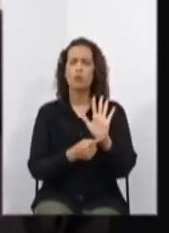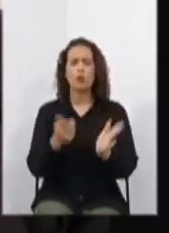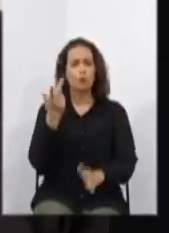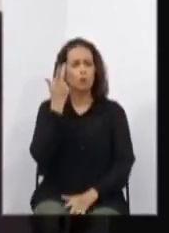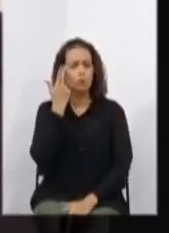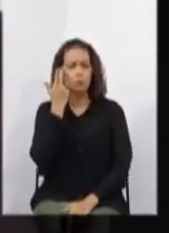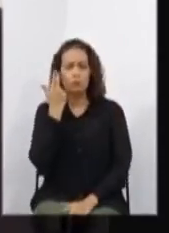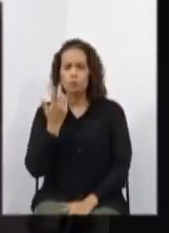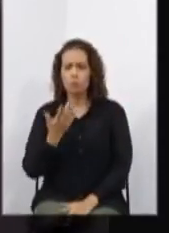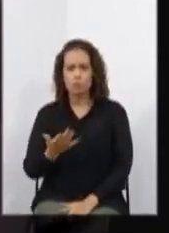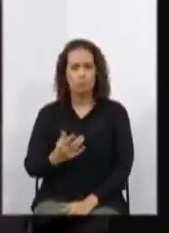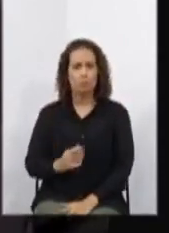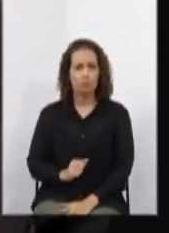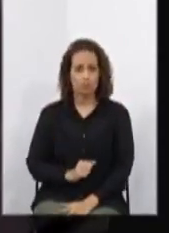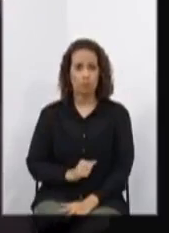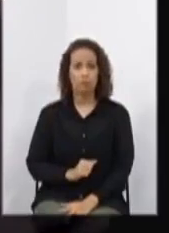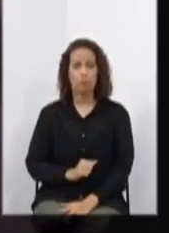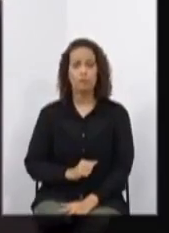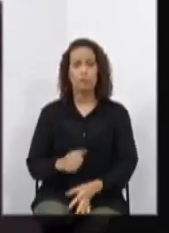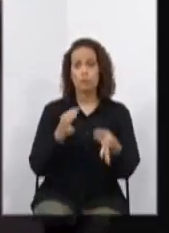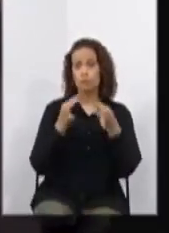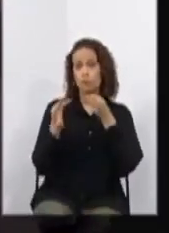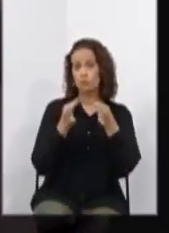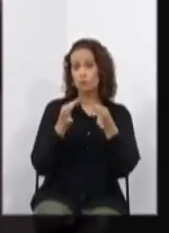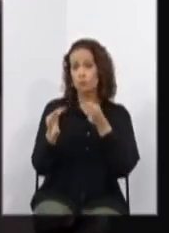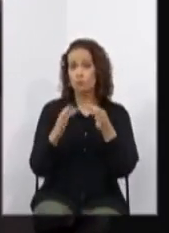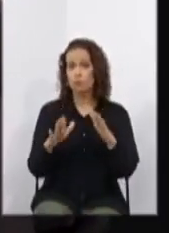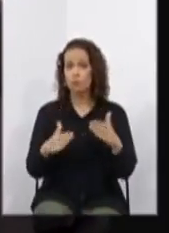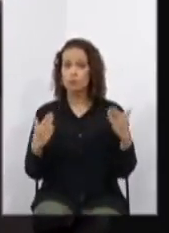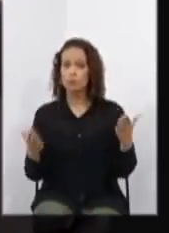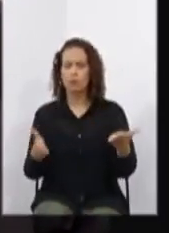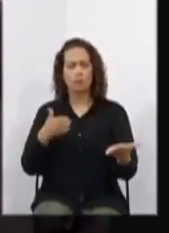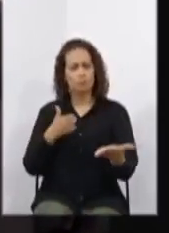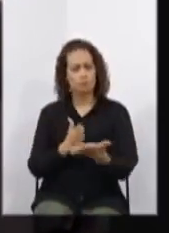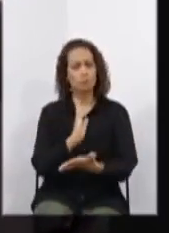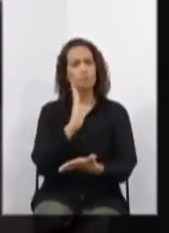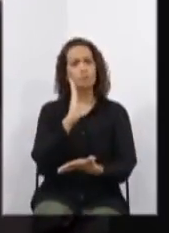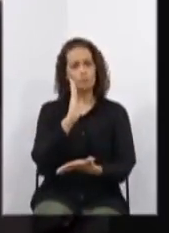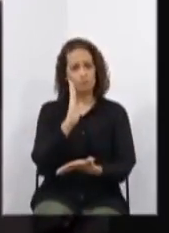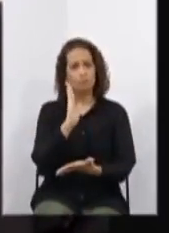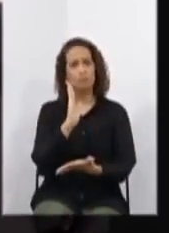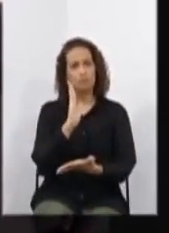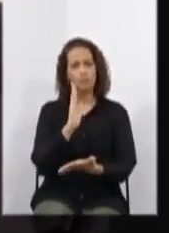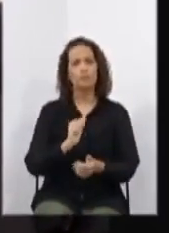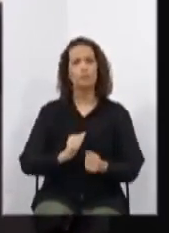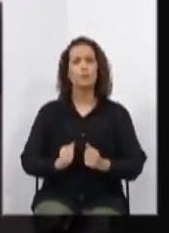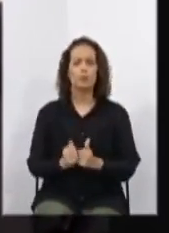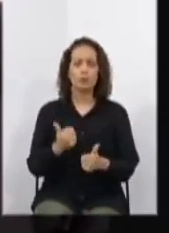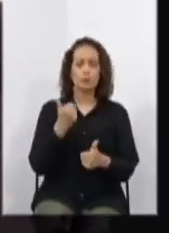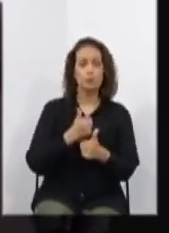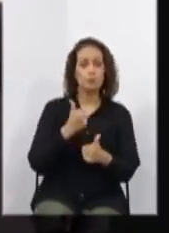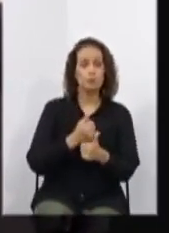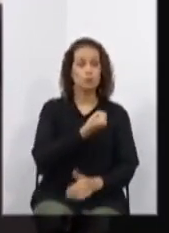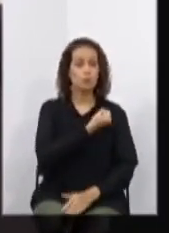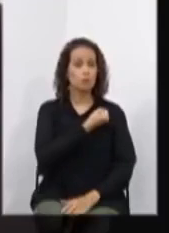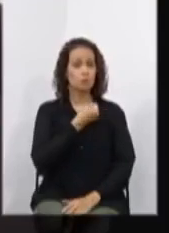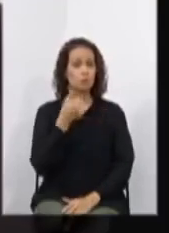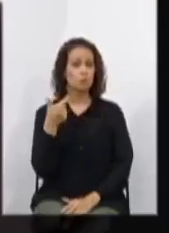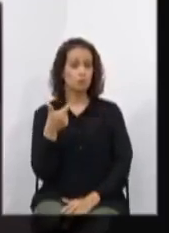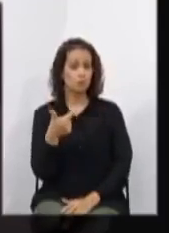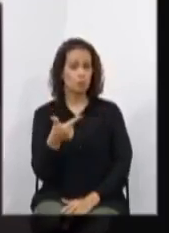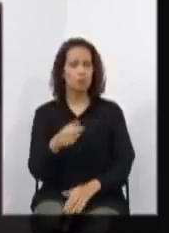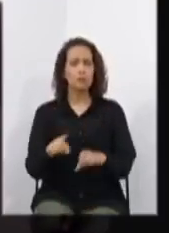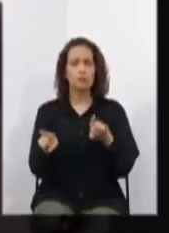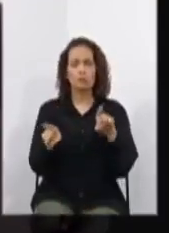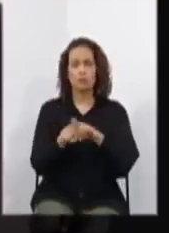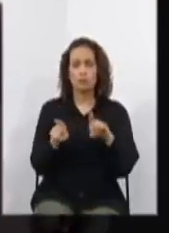abstrato. Opinou, então, pela sua aprovação na forma do substitutivo número 2 e